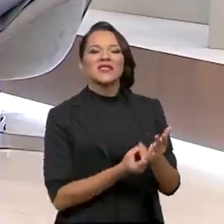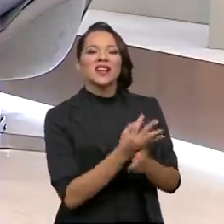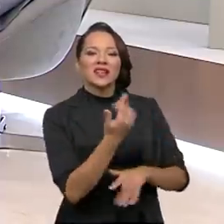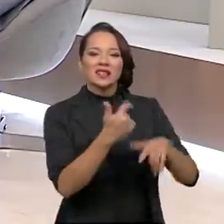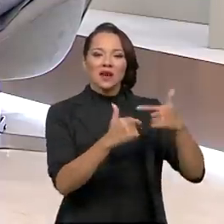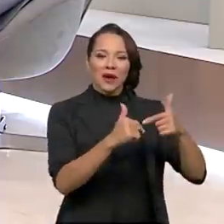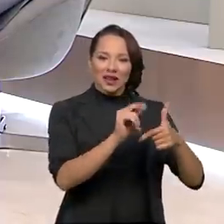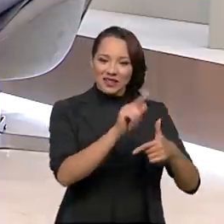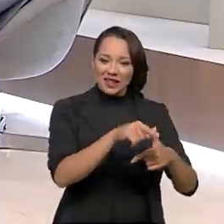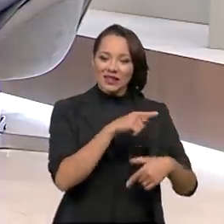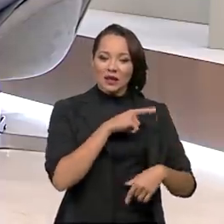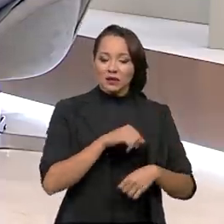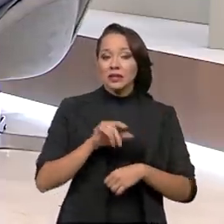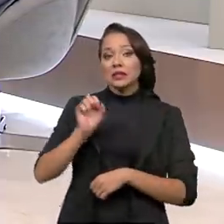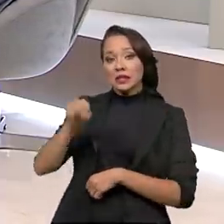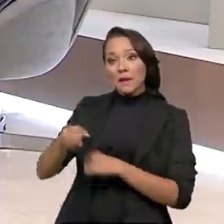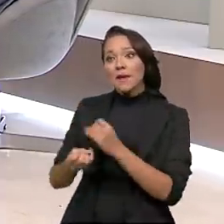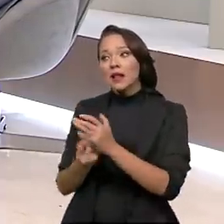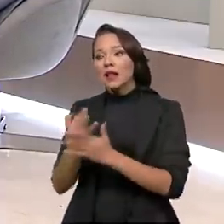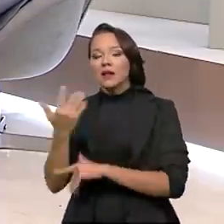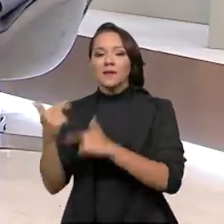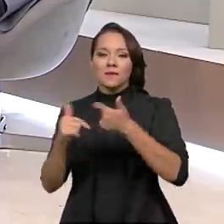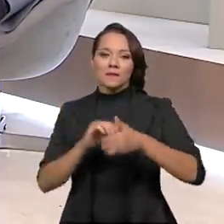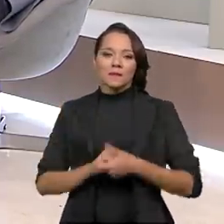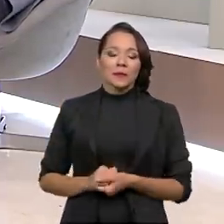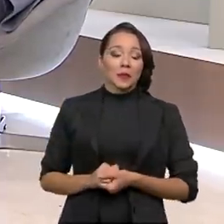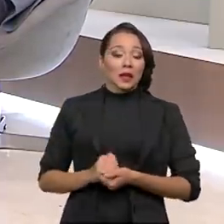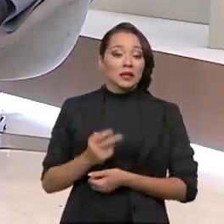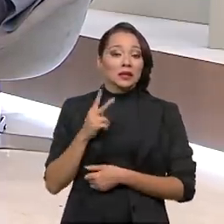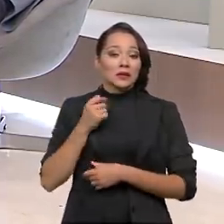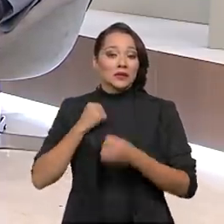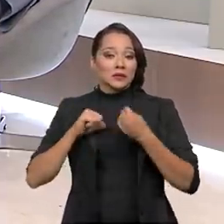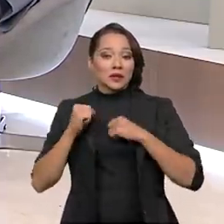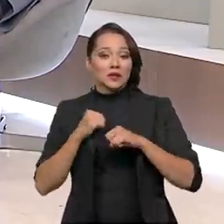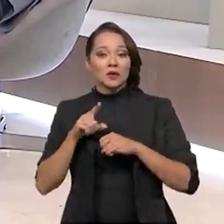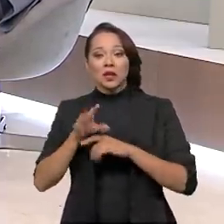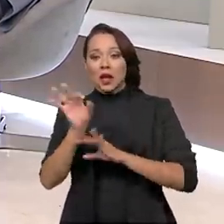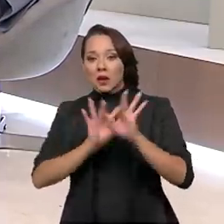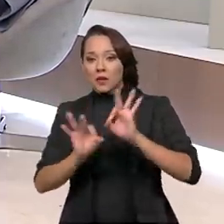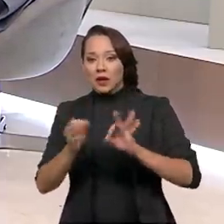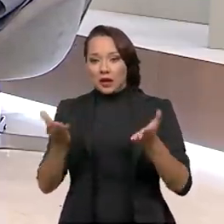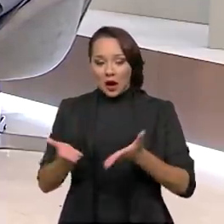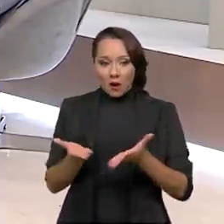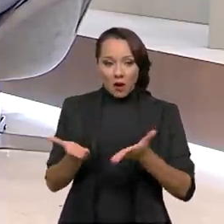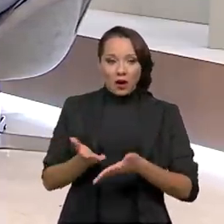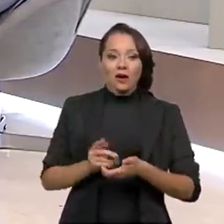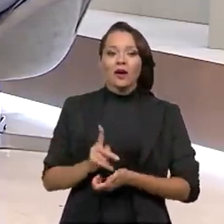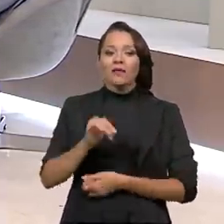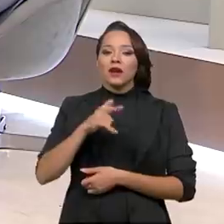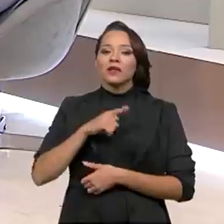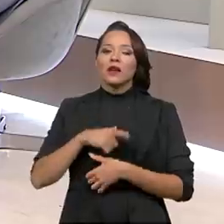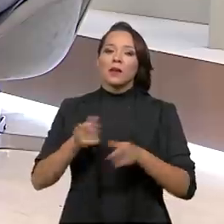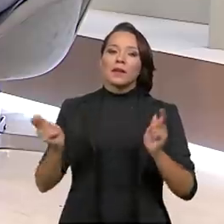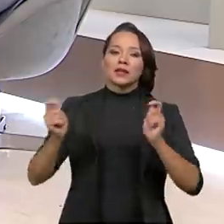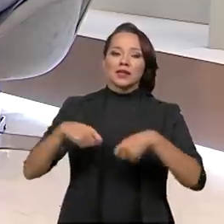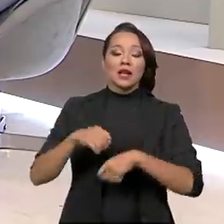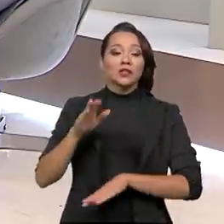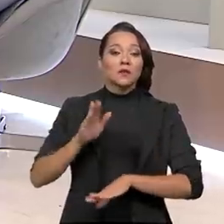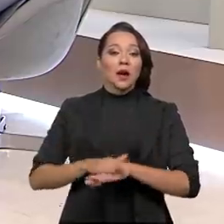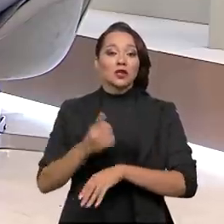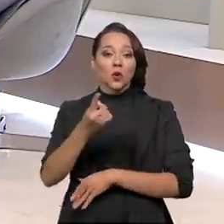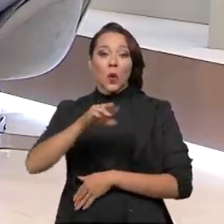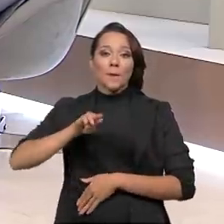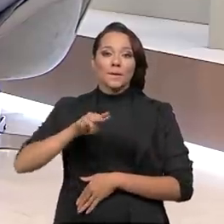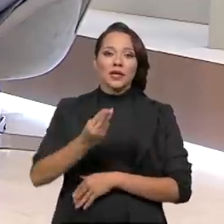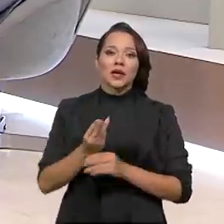empregos. Milhares de empregos. A gente tem uma estimativa de que aquilo que a gente está construindo agora vai ter a capacidade de gerar mais de